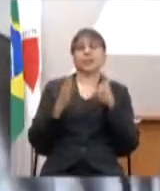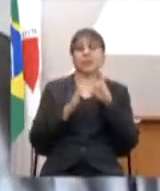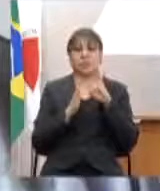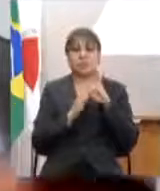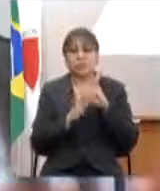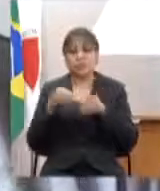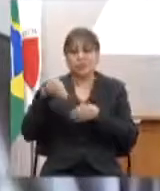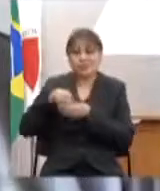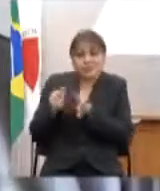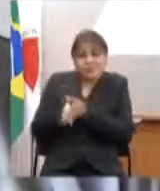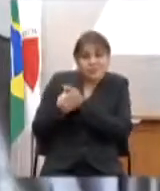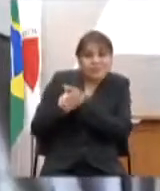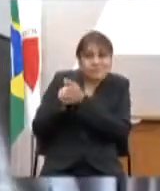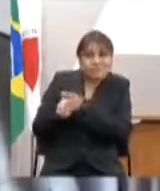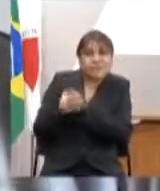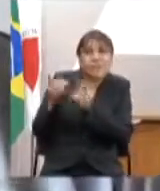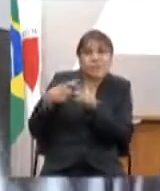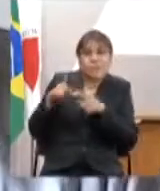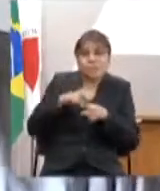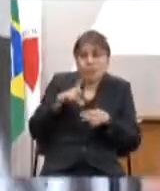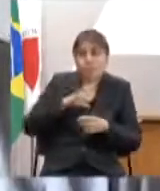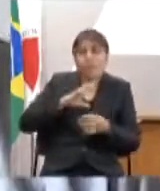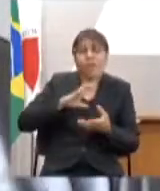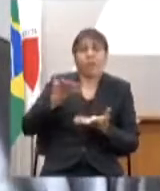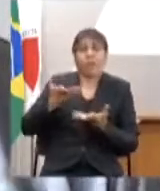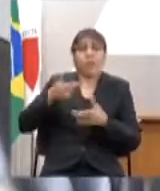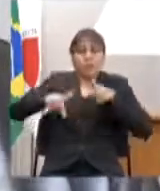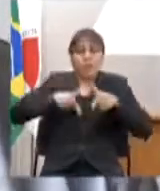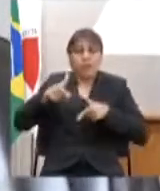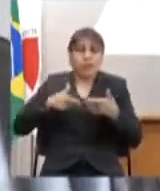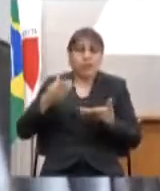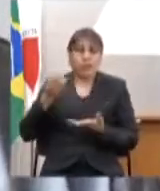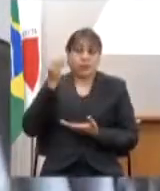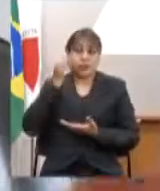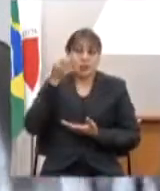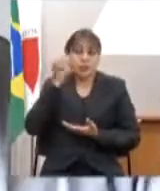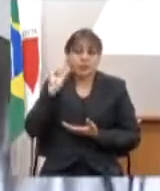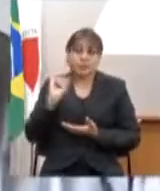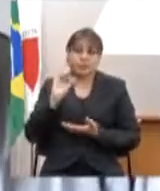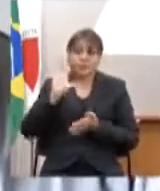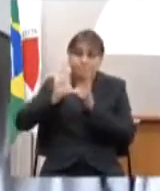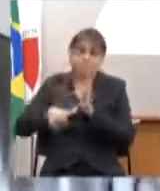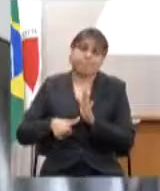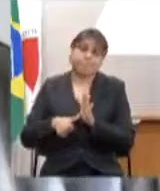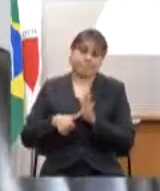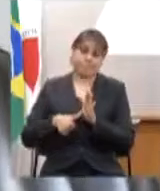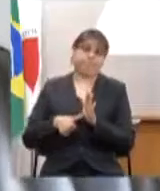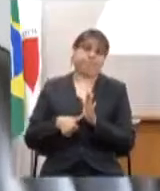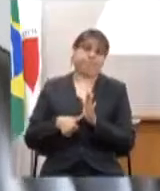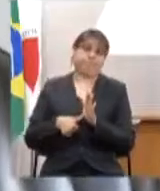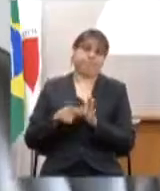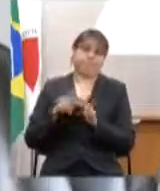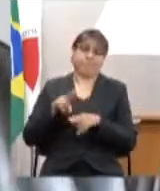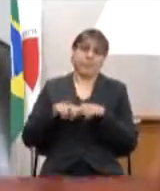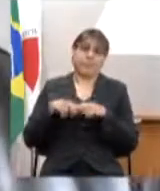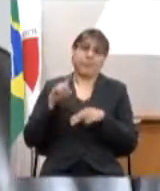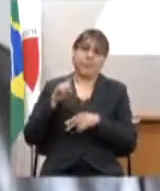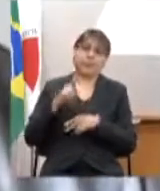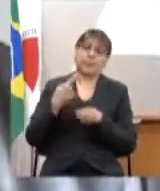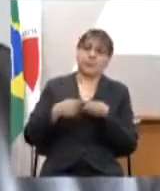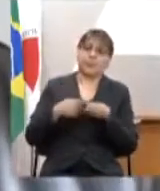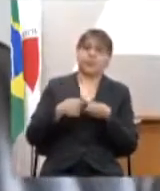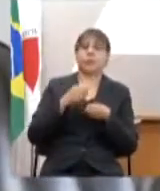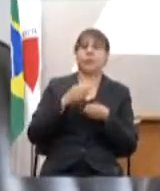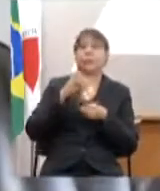desses indígenas que criaram revolução para não levar roubar as nossas riquezas que vinha lá da ordem de ouro ouro preto e